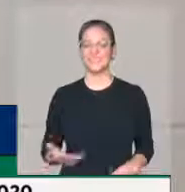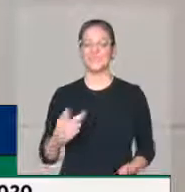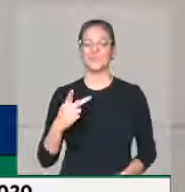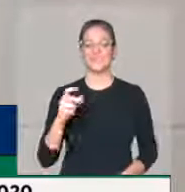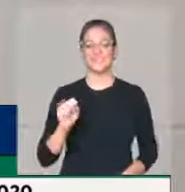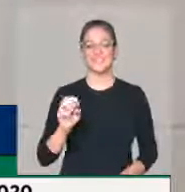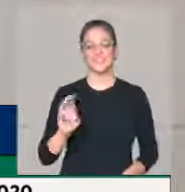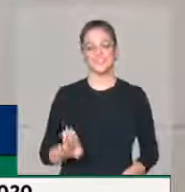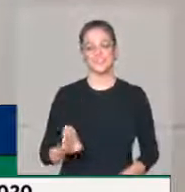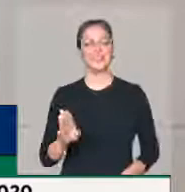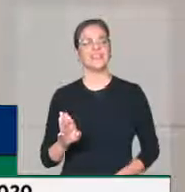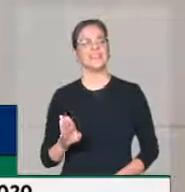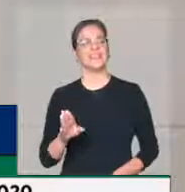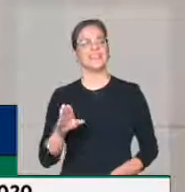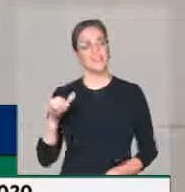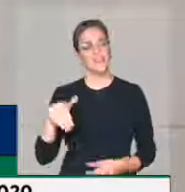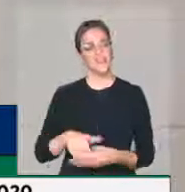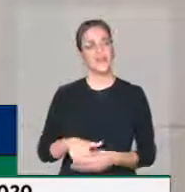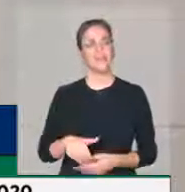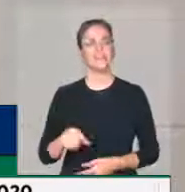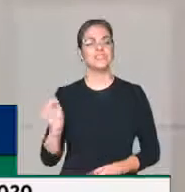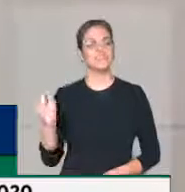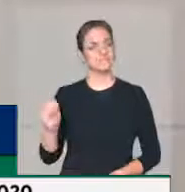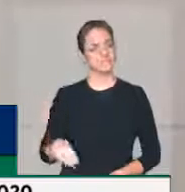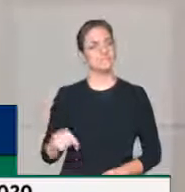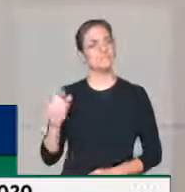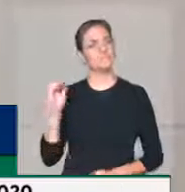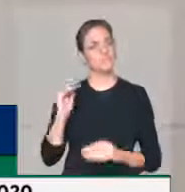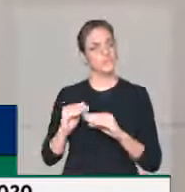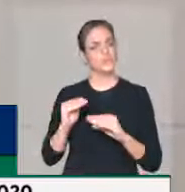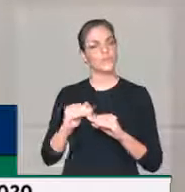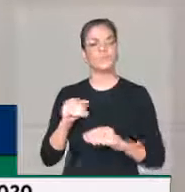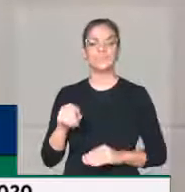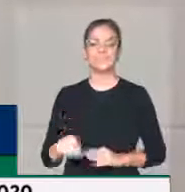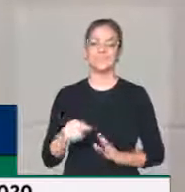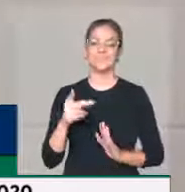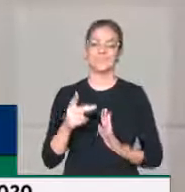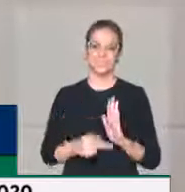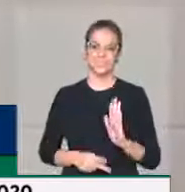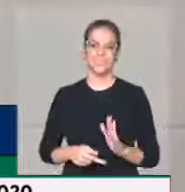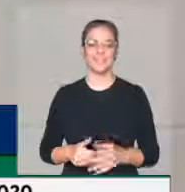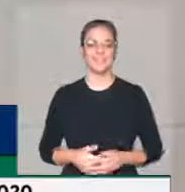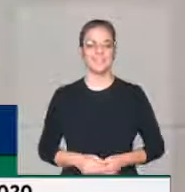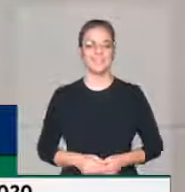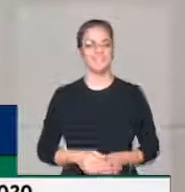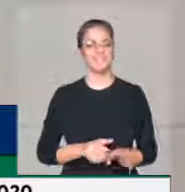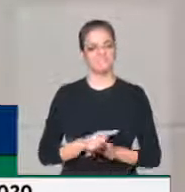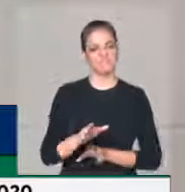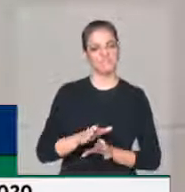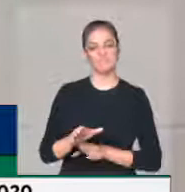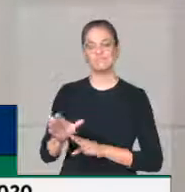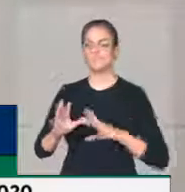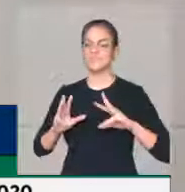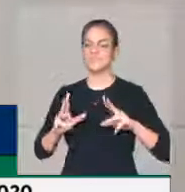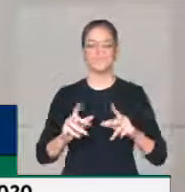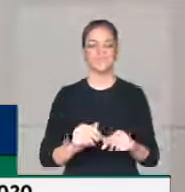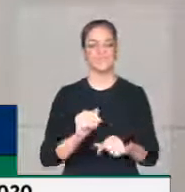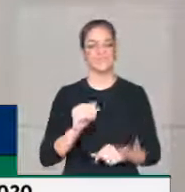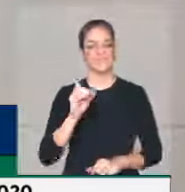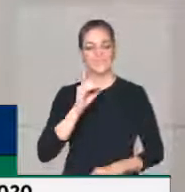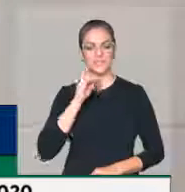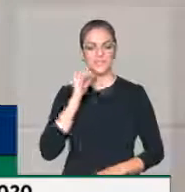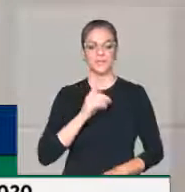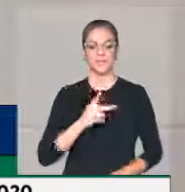orientará favoravelmente a esse projeto, nossa orientação para todos os deputados e deputadas do